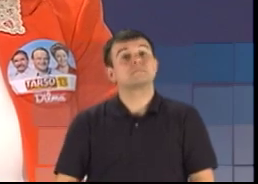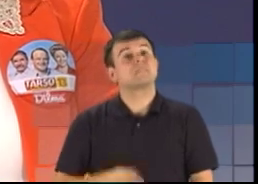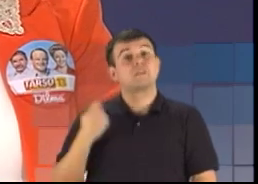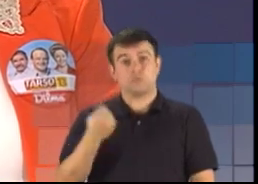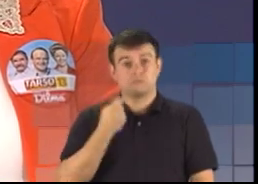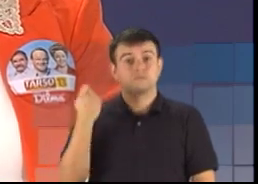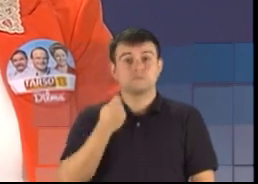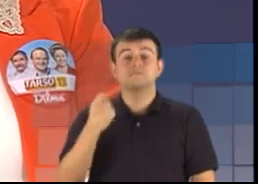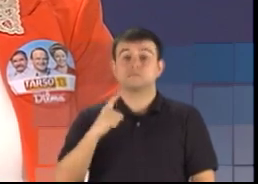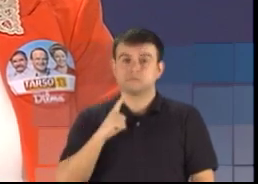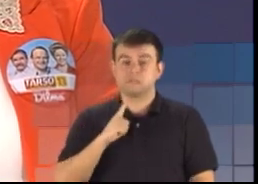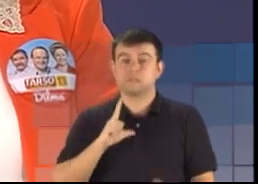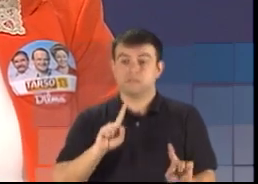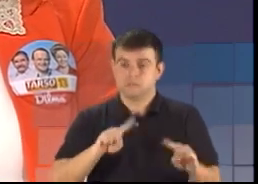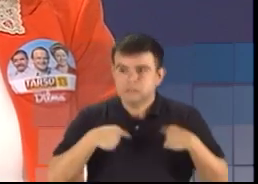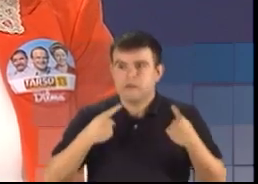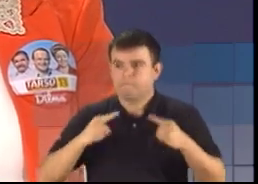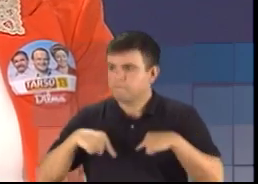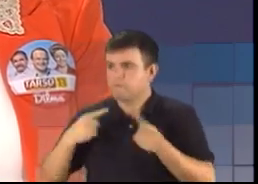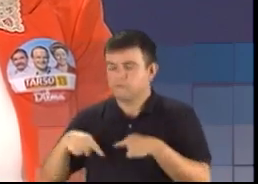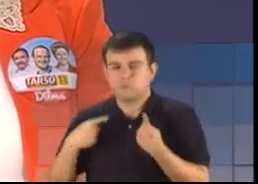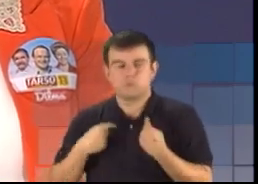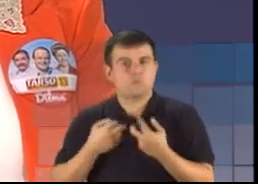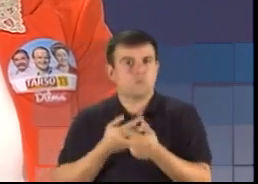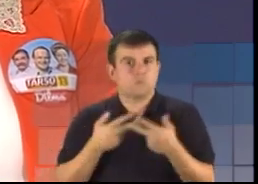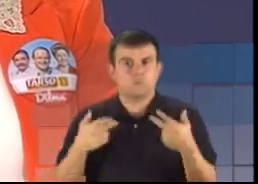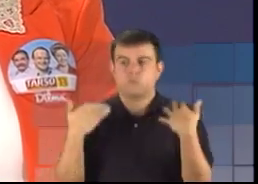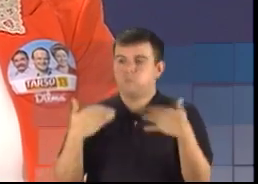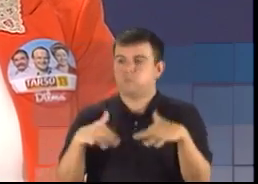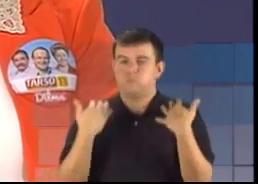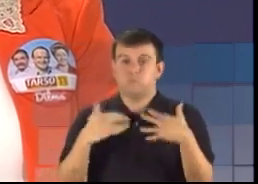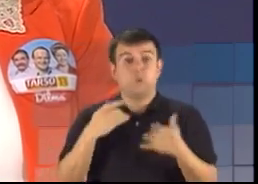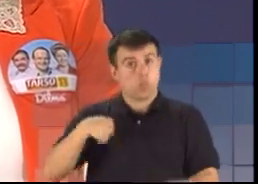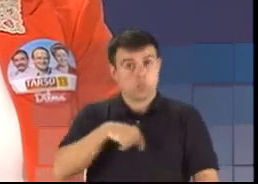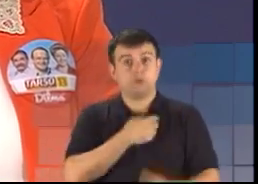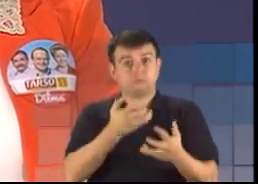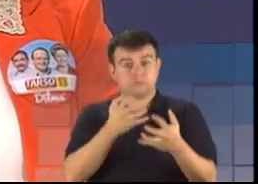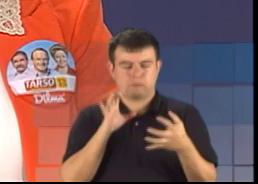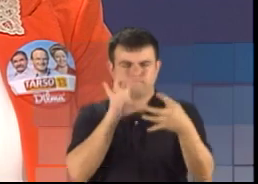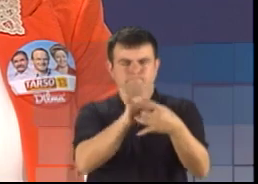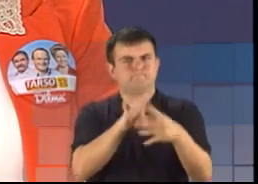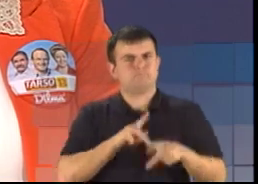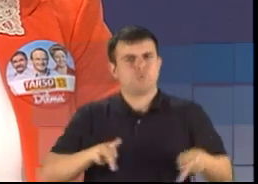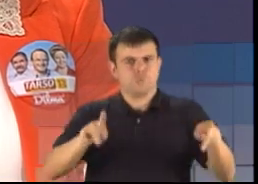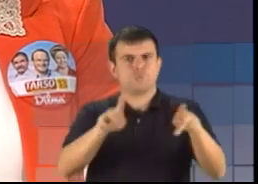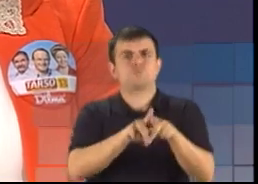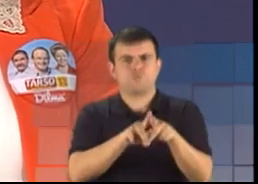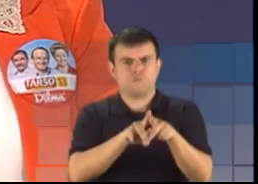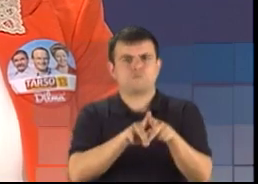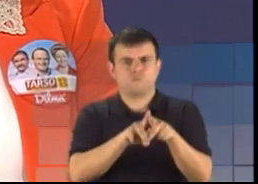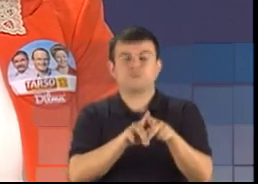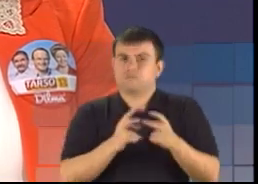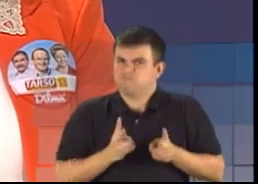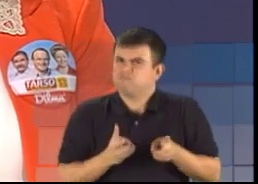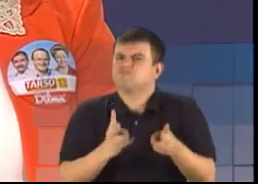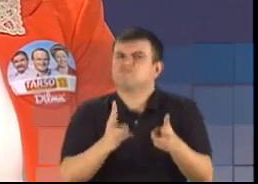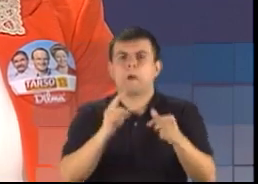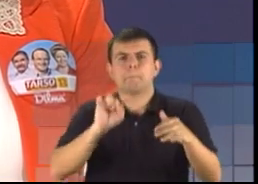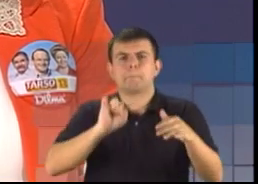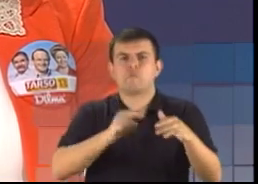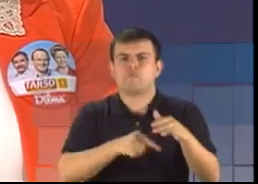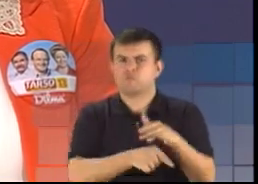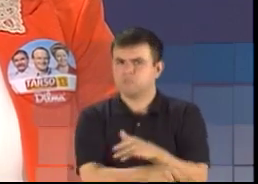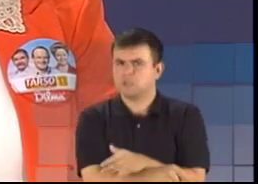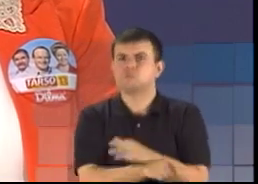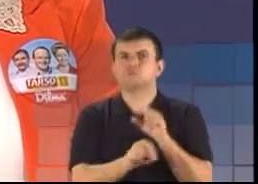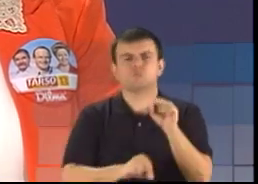desafios a serem enfrentados. Nós queremos, junto com o povo, enfrentar esses desafios e seguir aprofundando as